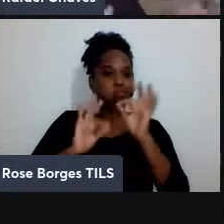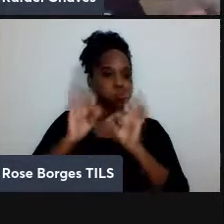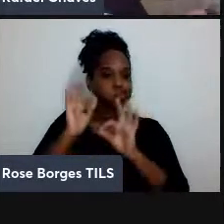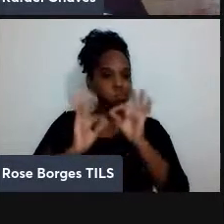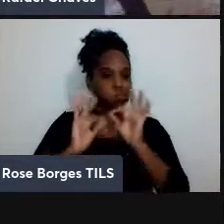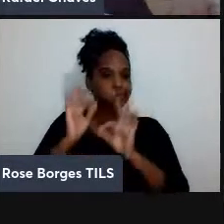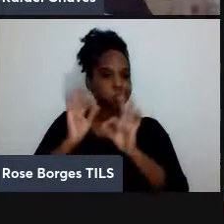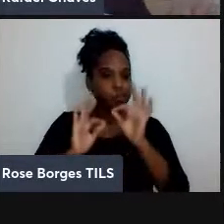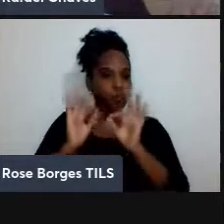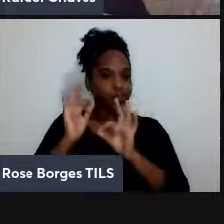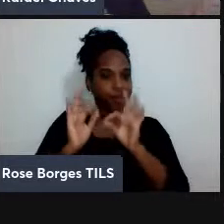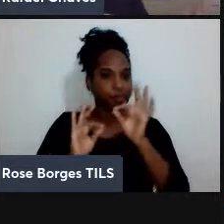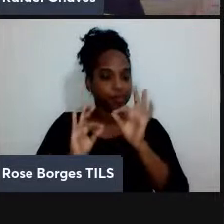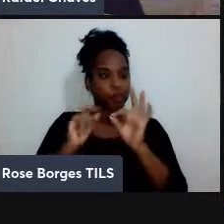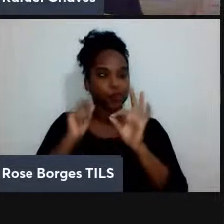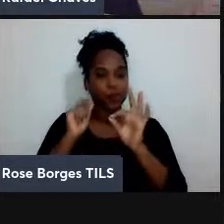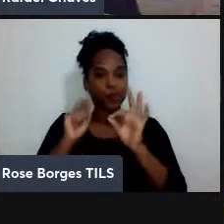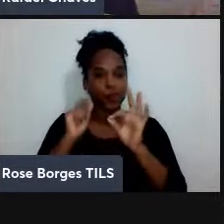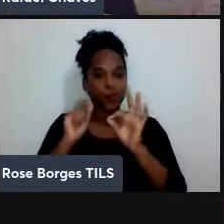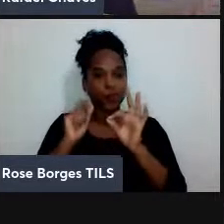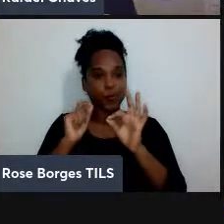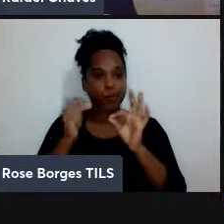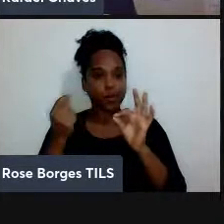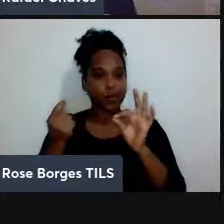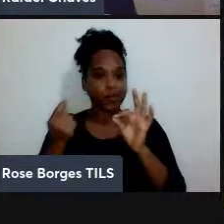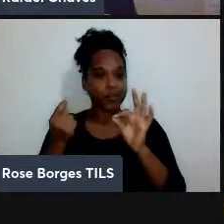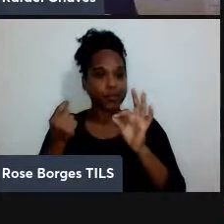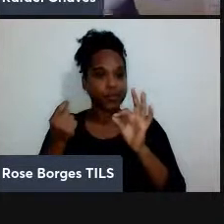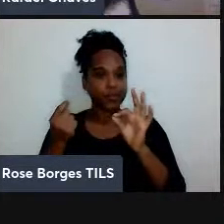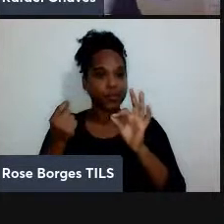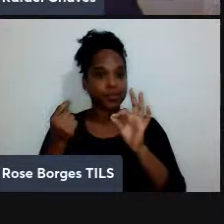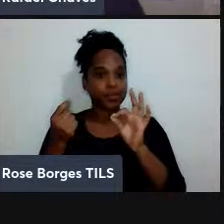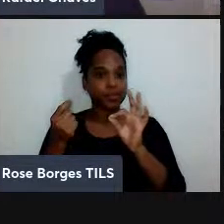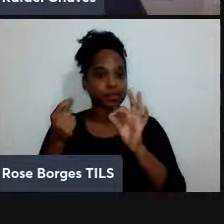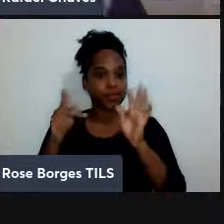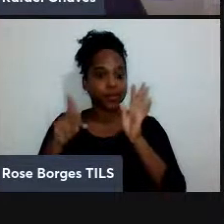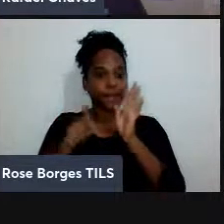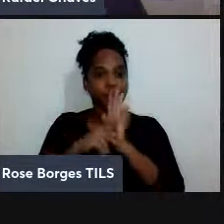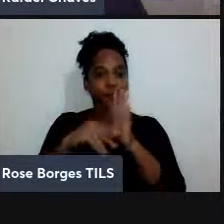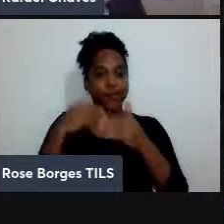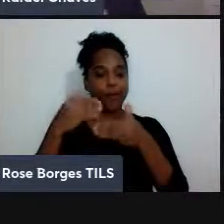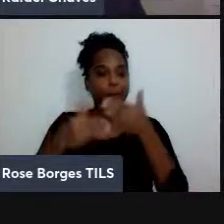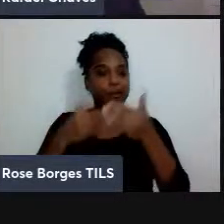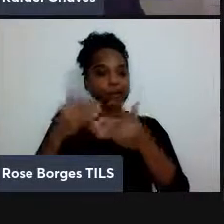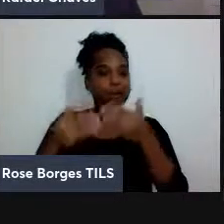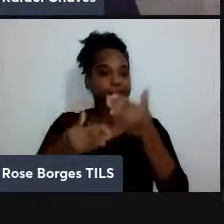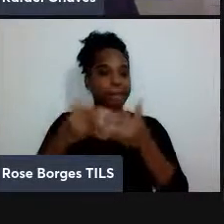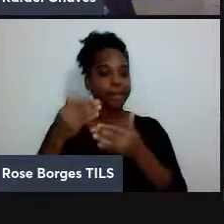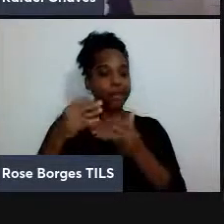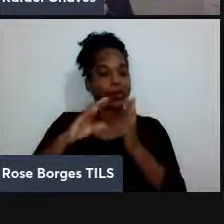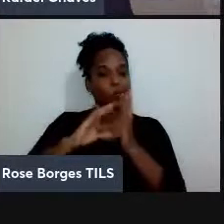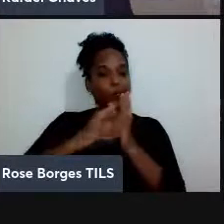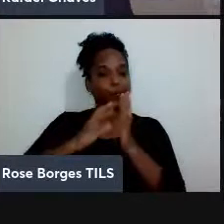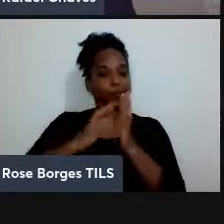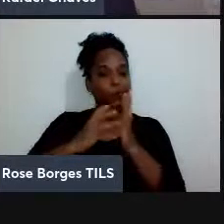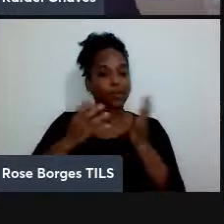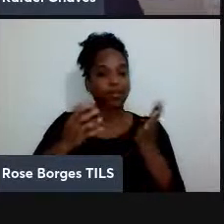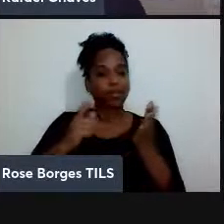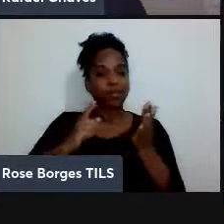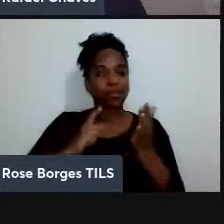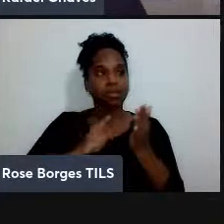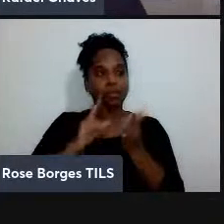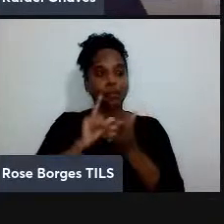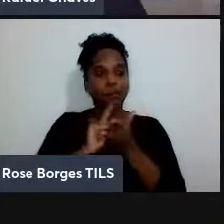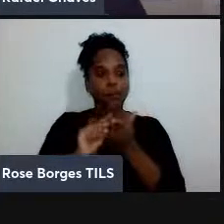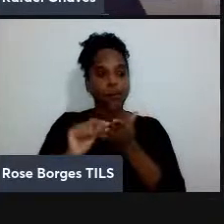detectores do que realmente o processamento de dados mas vale mencionar tem um artigo que saiu na